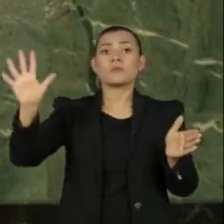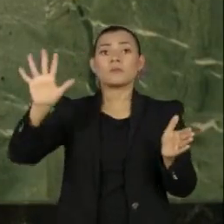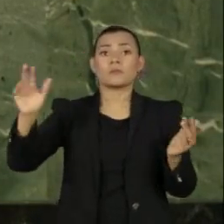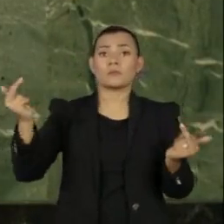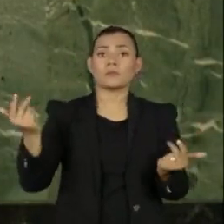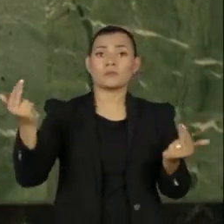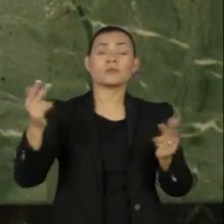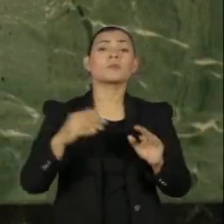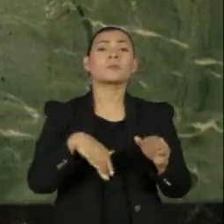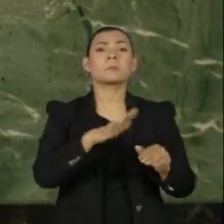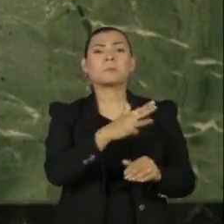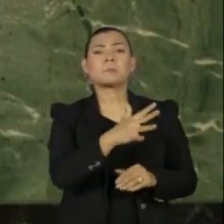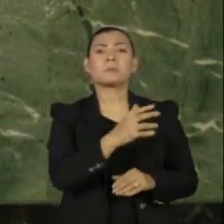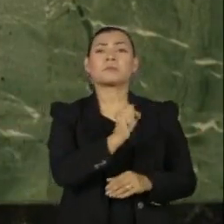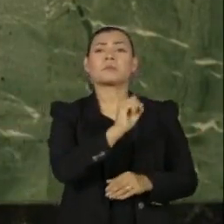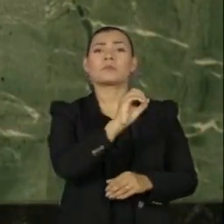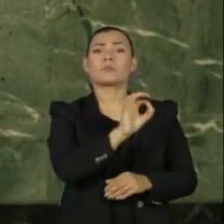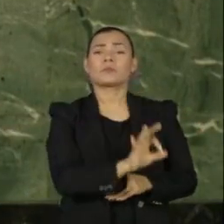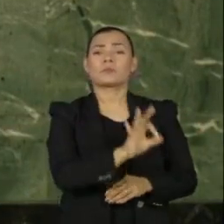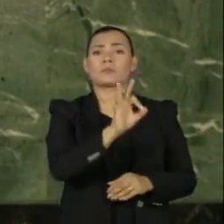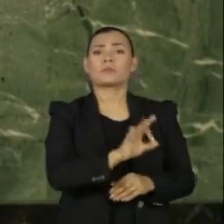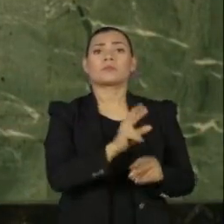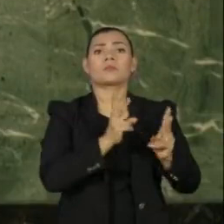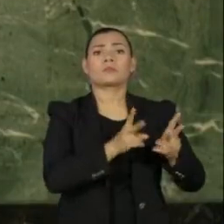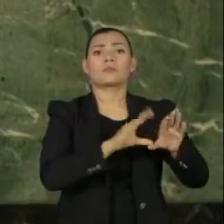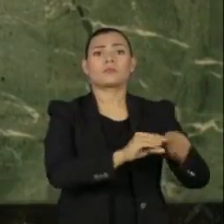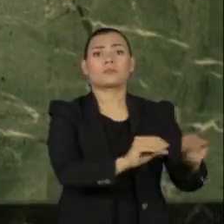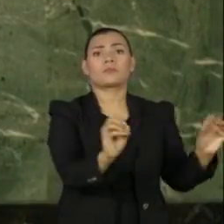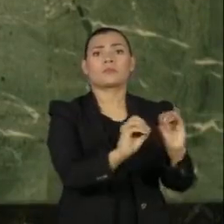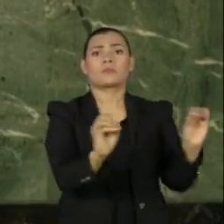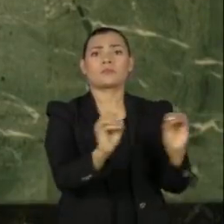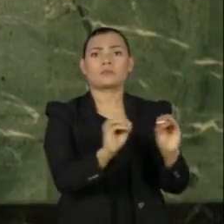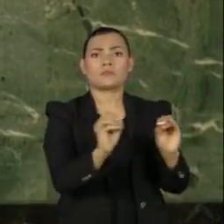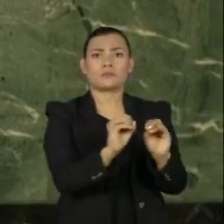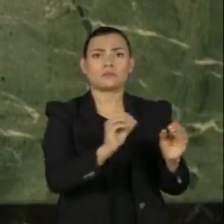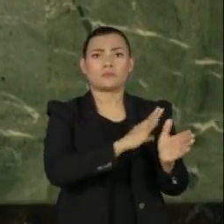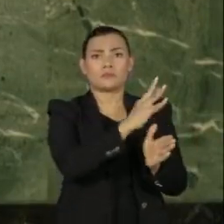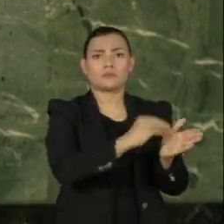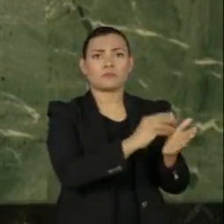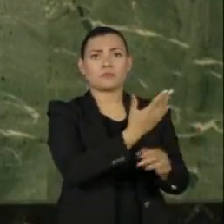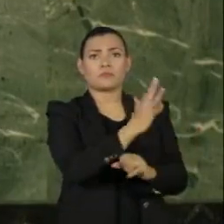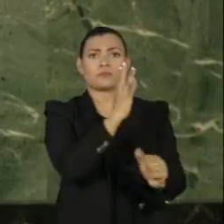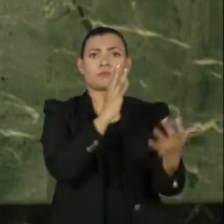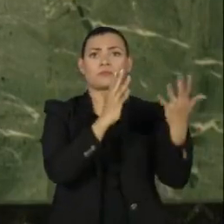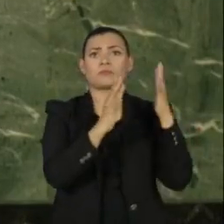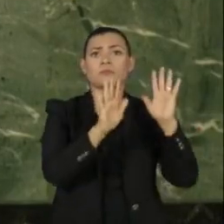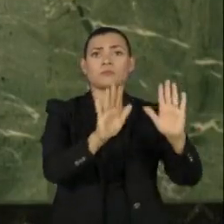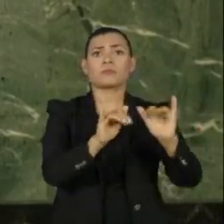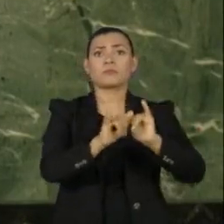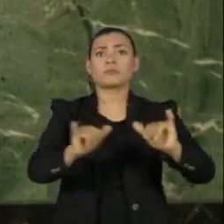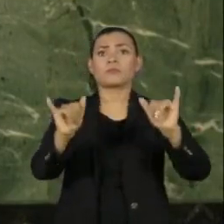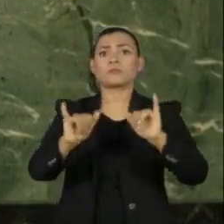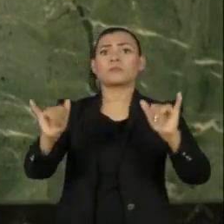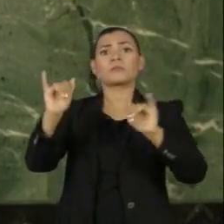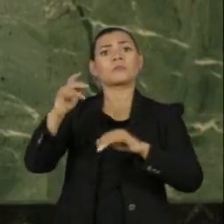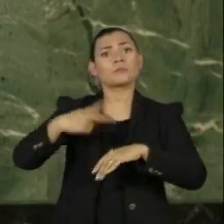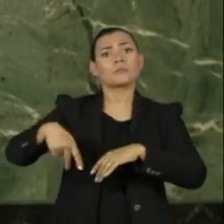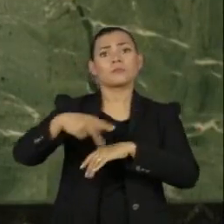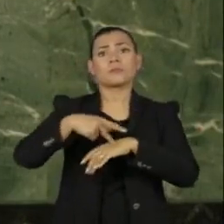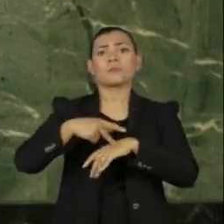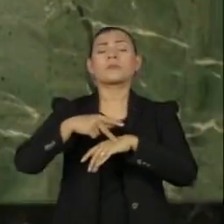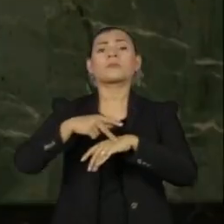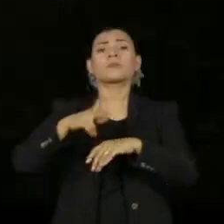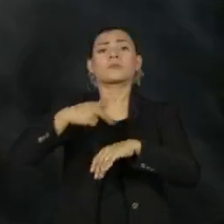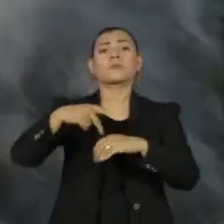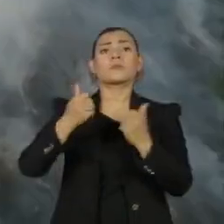mais de 80% da floresta continua intocada, ao contrário do que é divulgado pela grande mídia nacional e